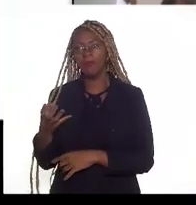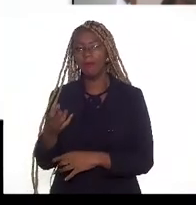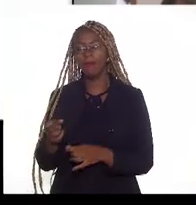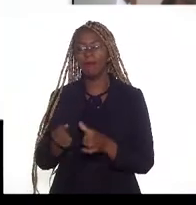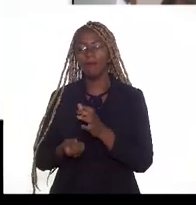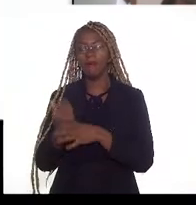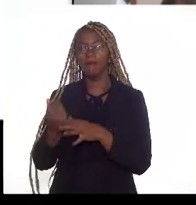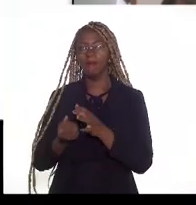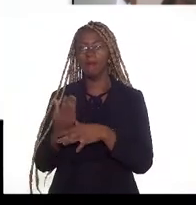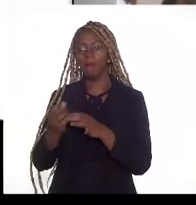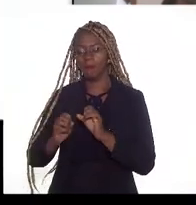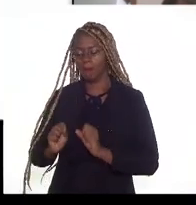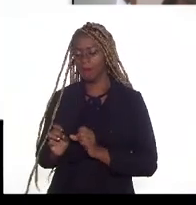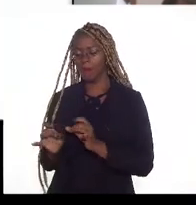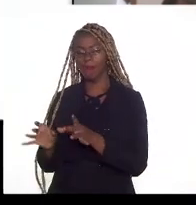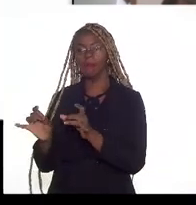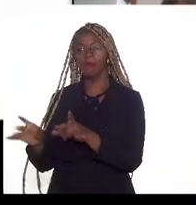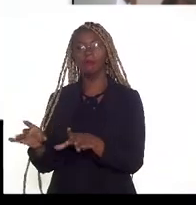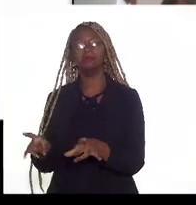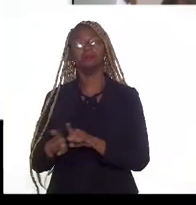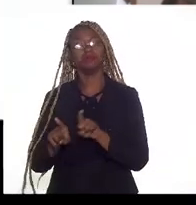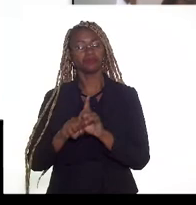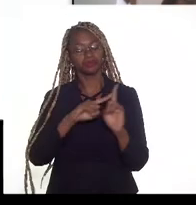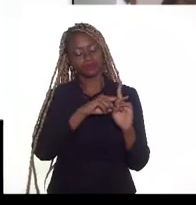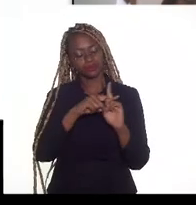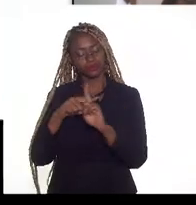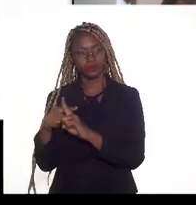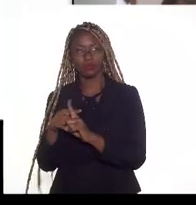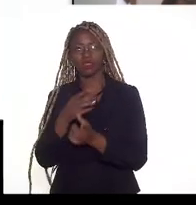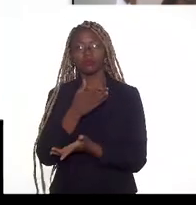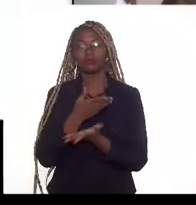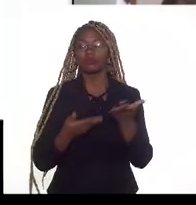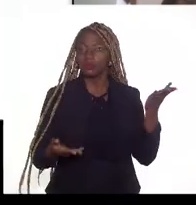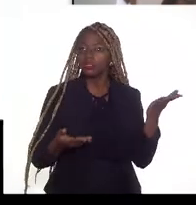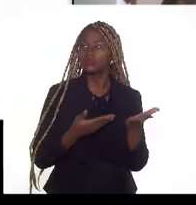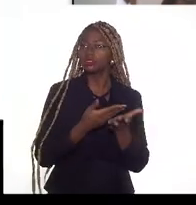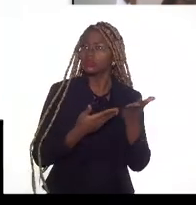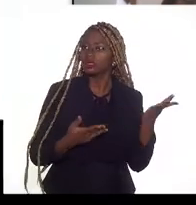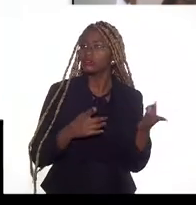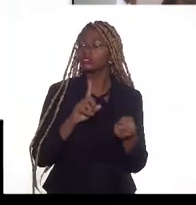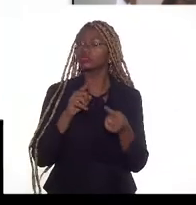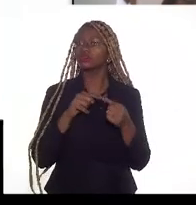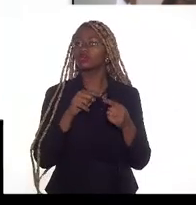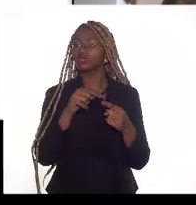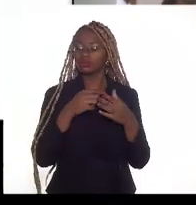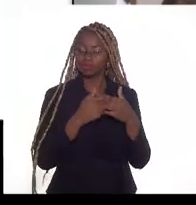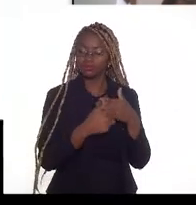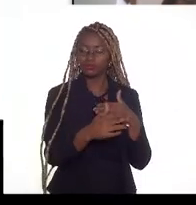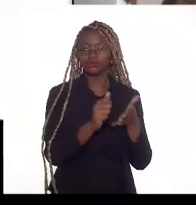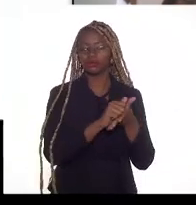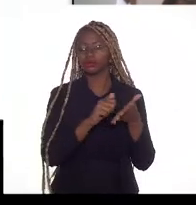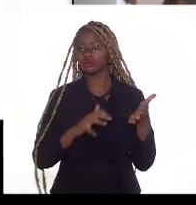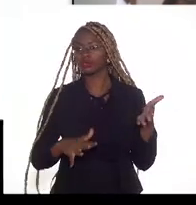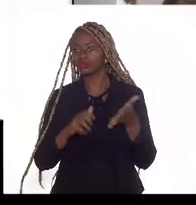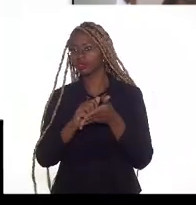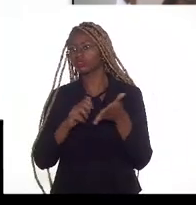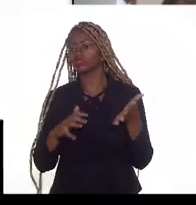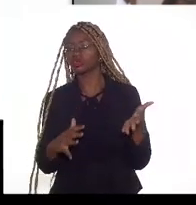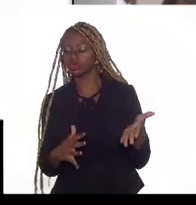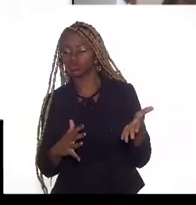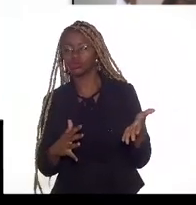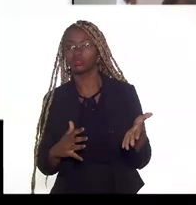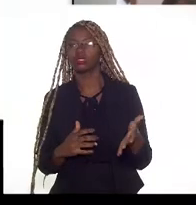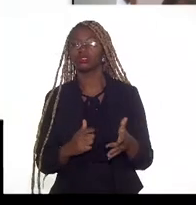para o mercado, somada com o volume das perdas decorrentes de atividades do concessionário,